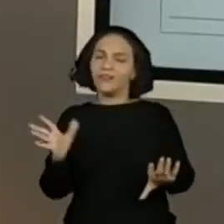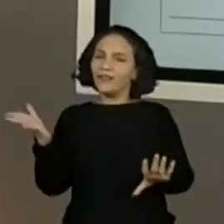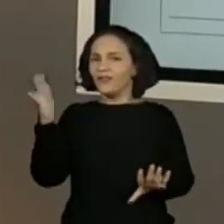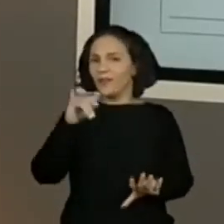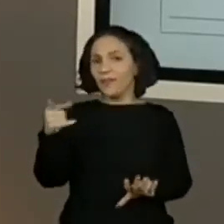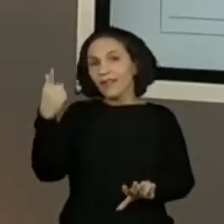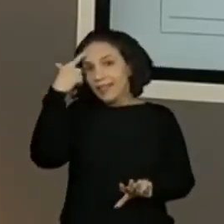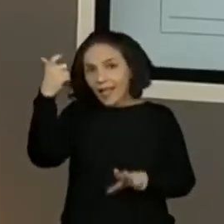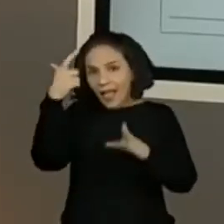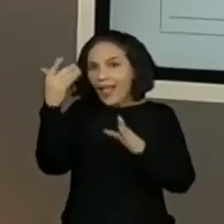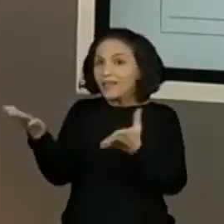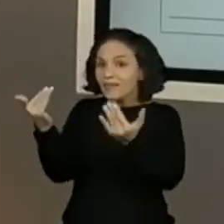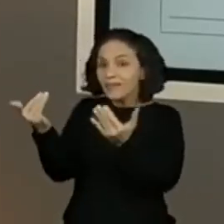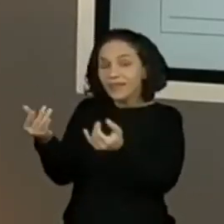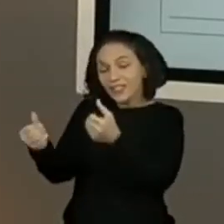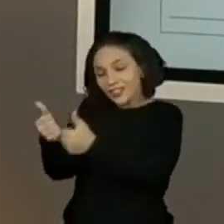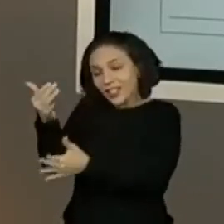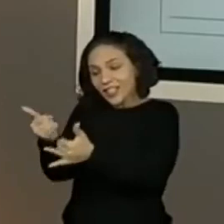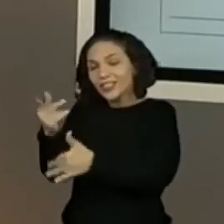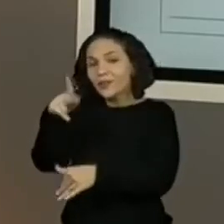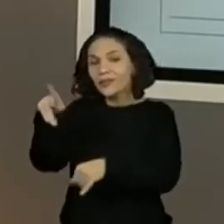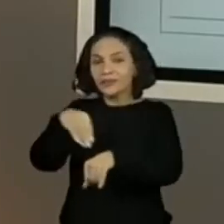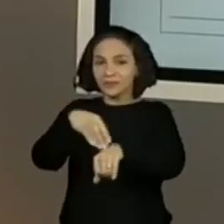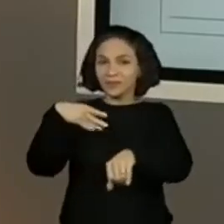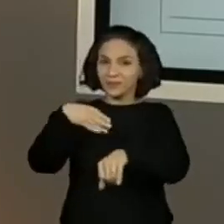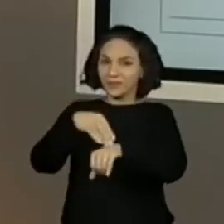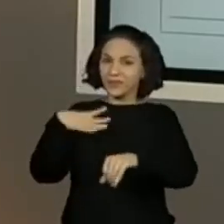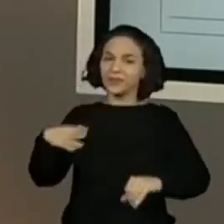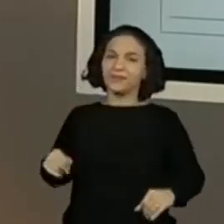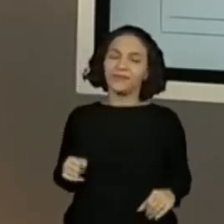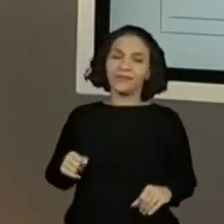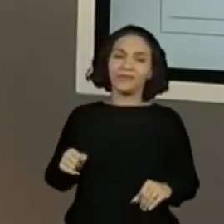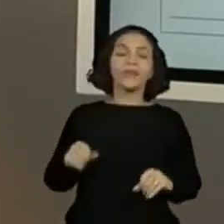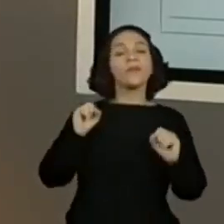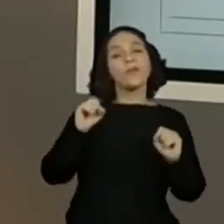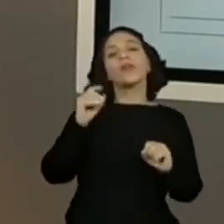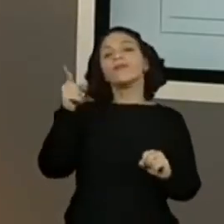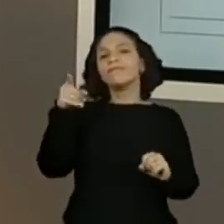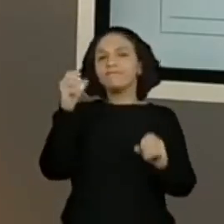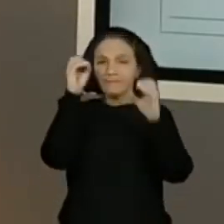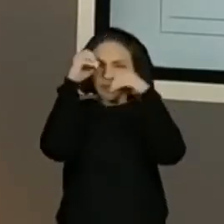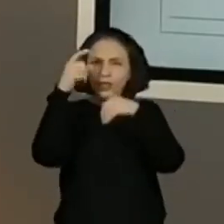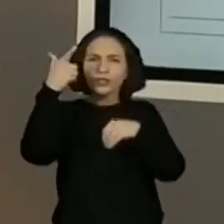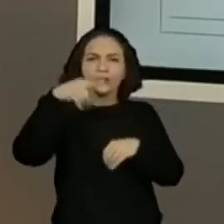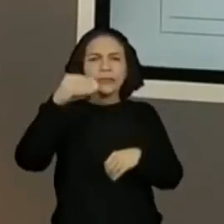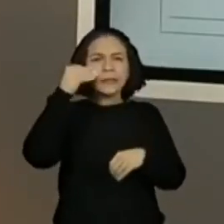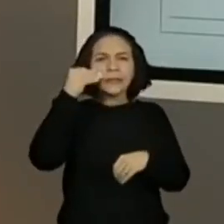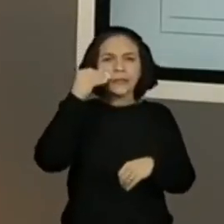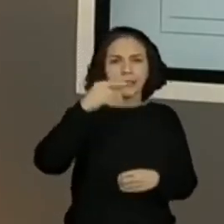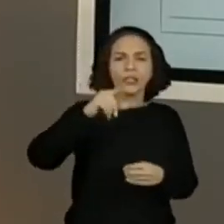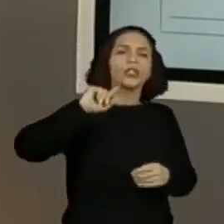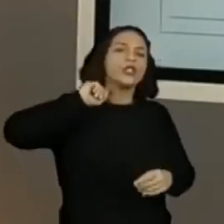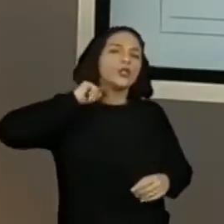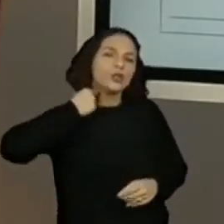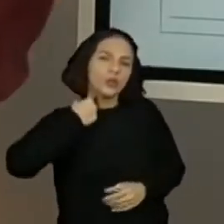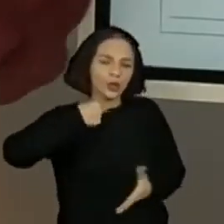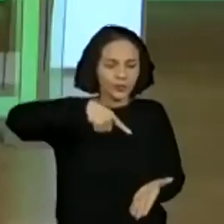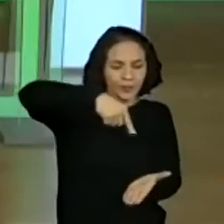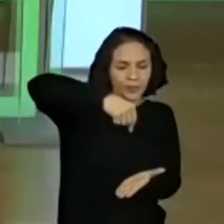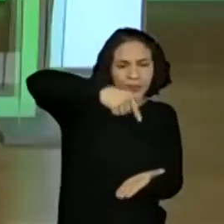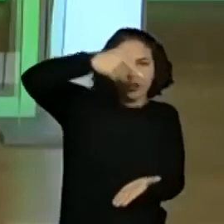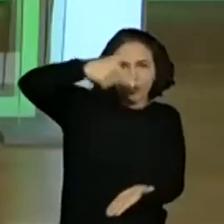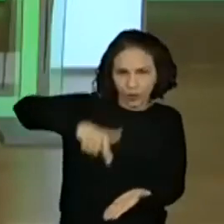aí. Uma ideia. Então, o final poderia ser o noturno tentar de novo e mais uma vez se dar mal? Sim. Então, é uma hipótese.